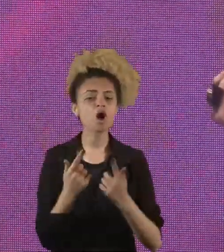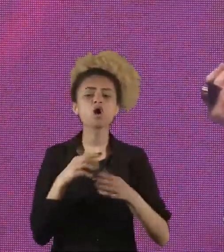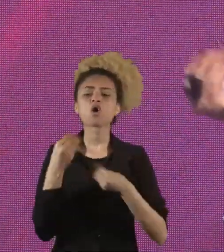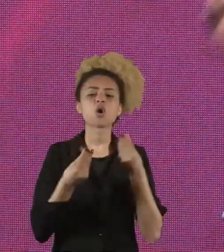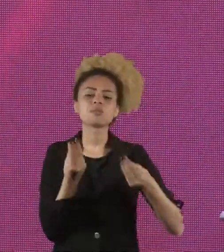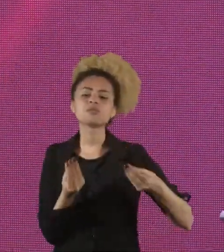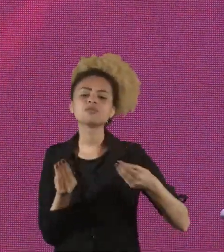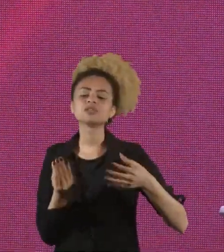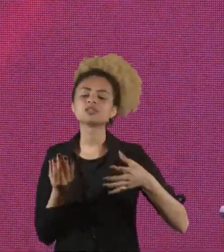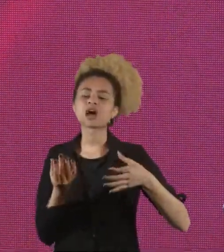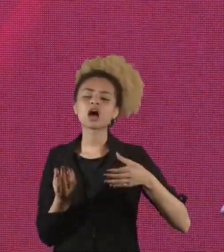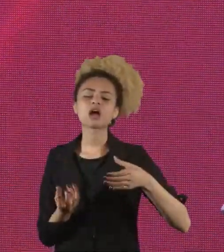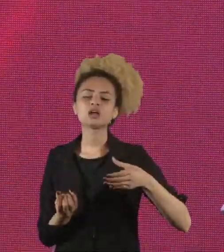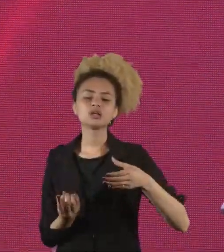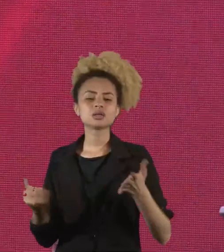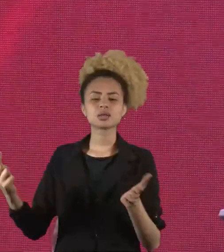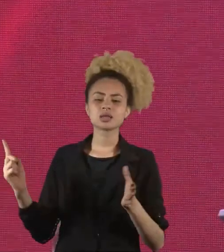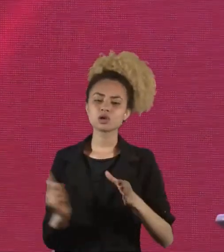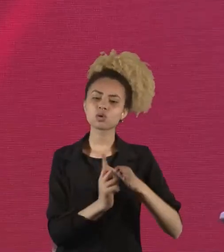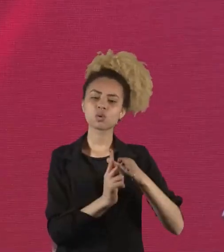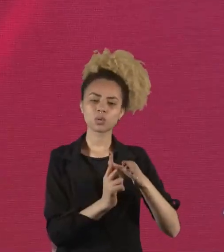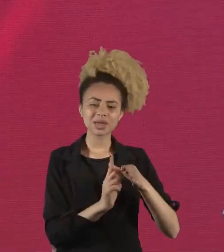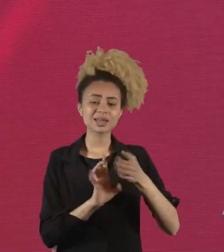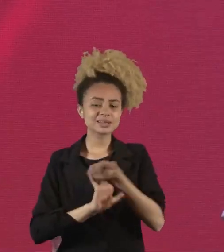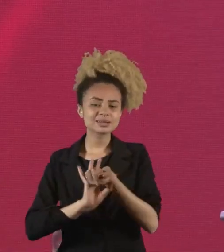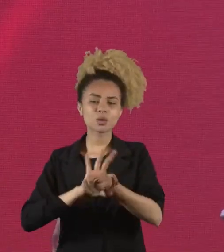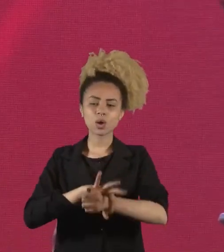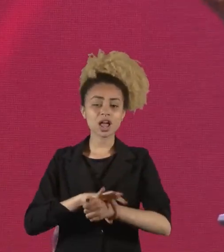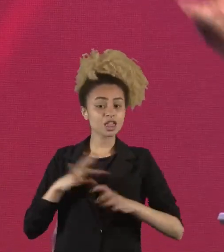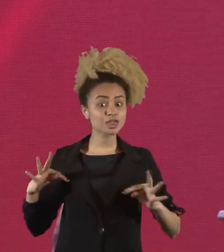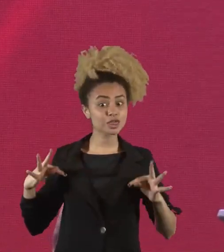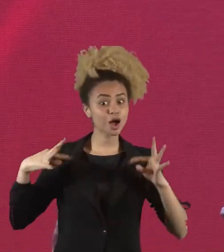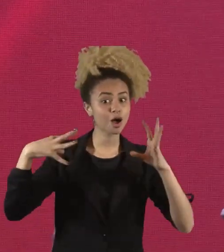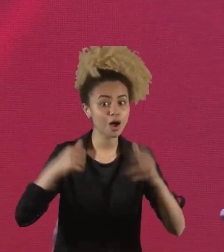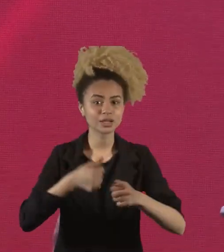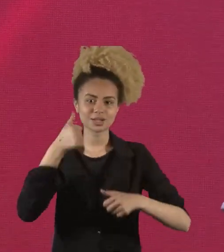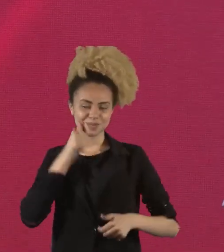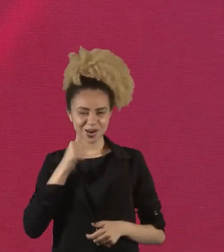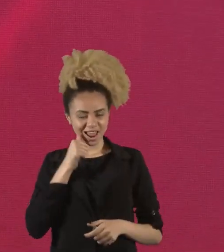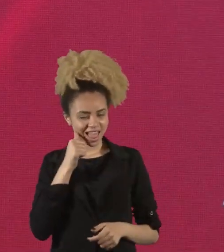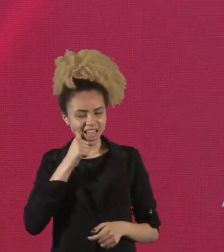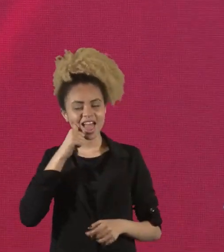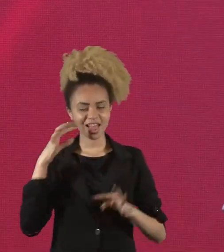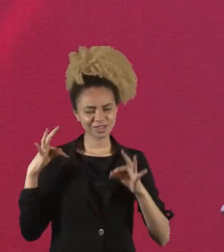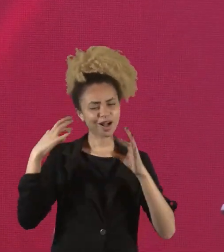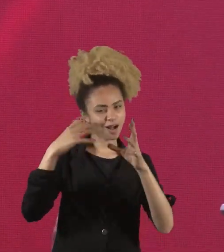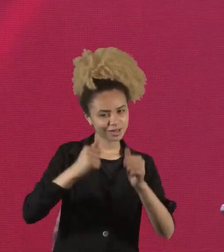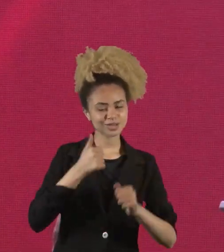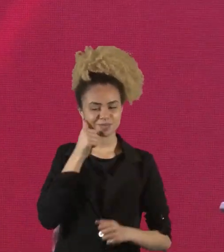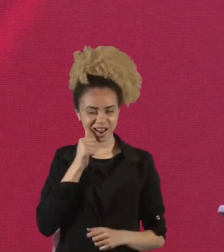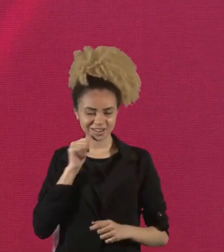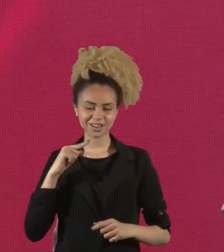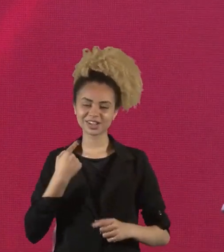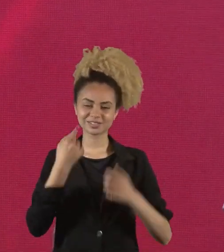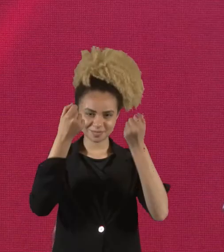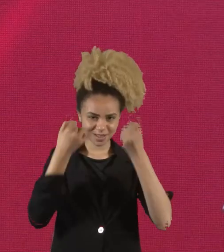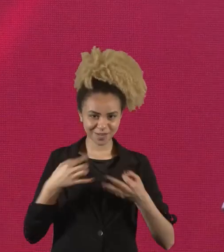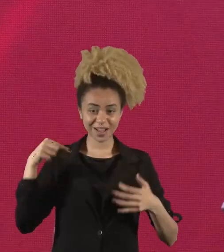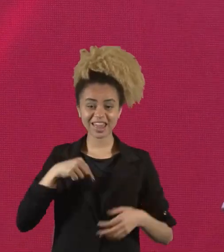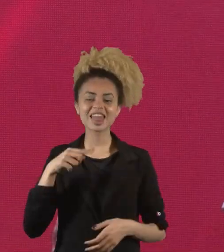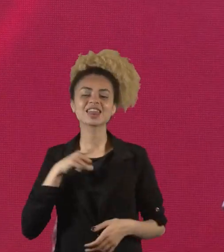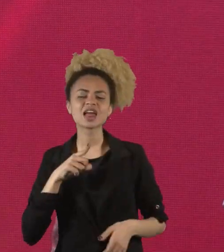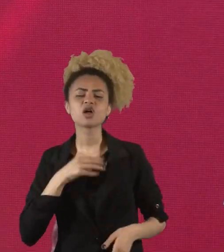incluir e assegurar que todas as mulheres, essas todas que a gente está falando aqui, tenham as mesmas